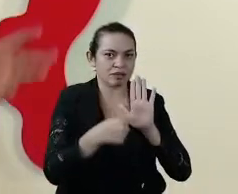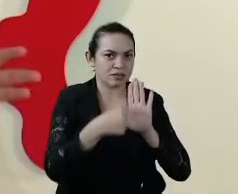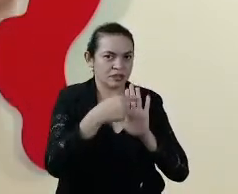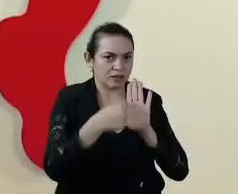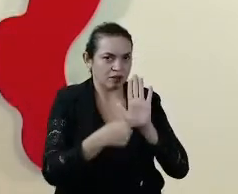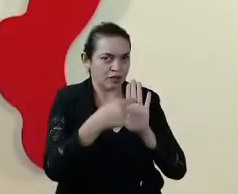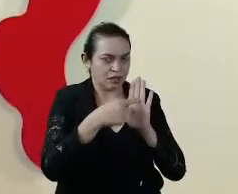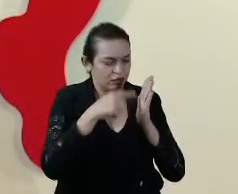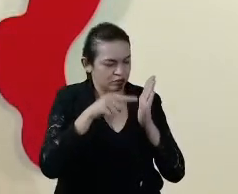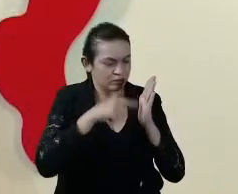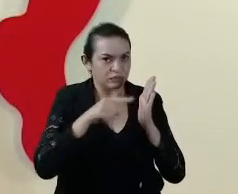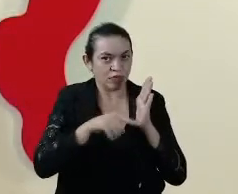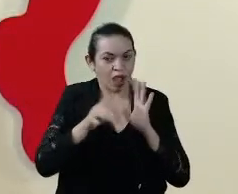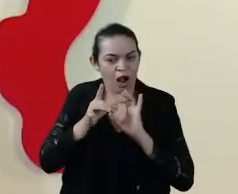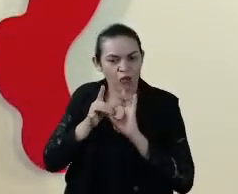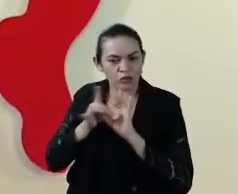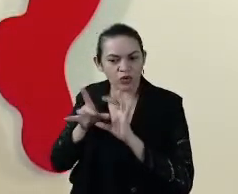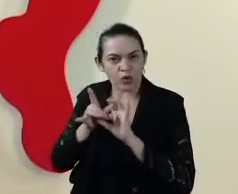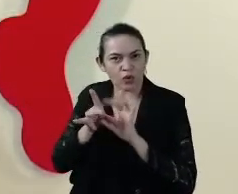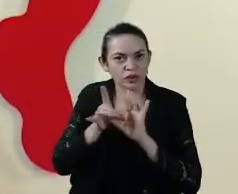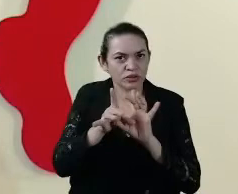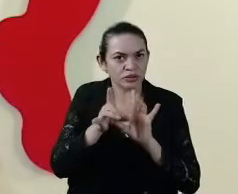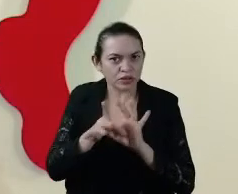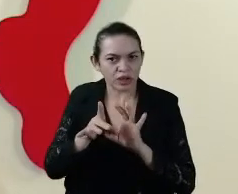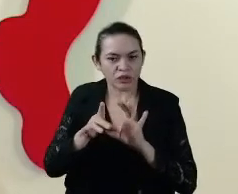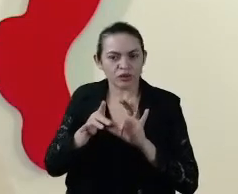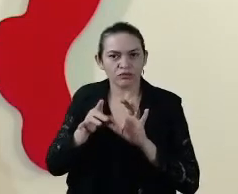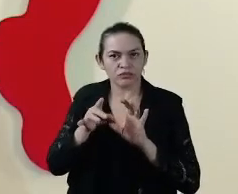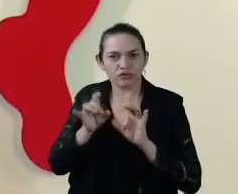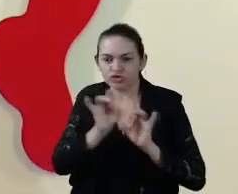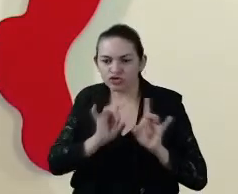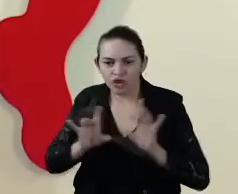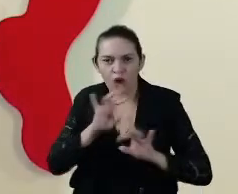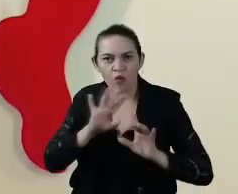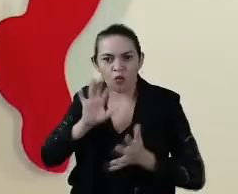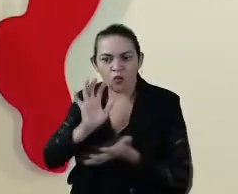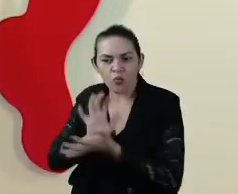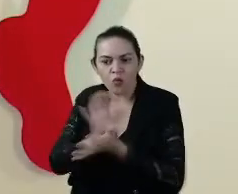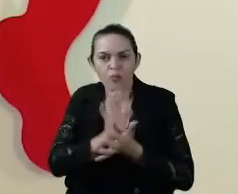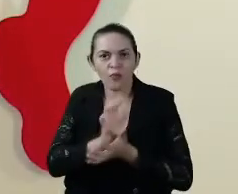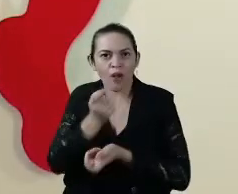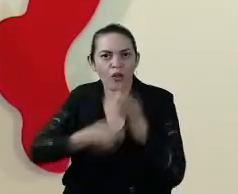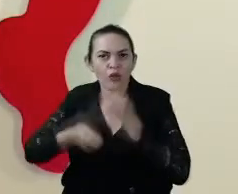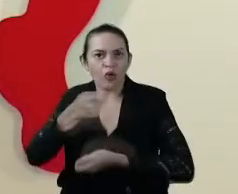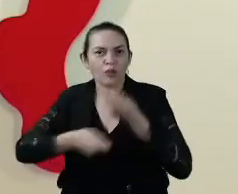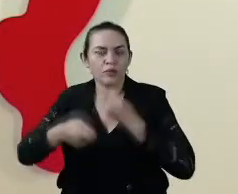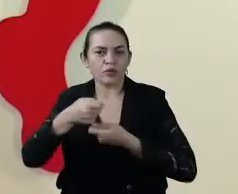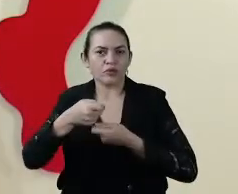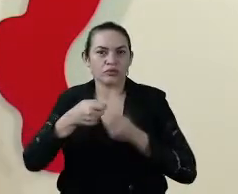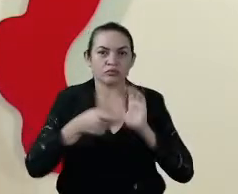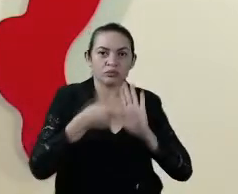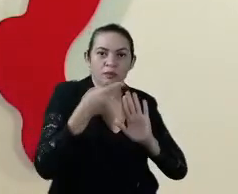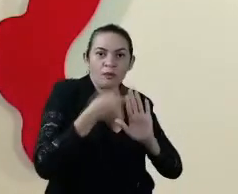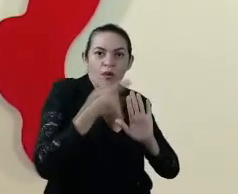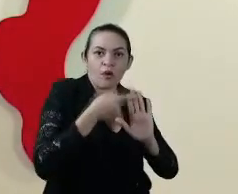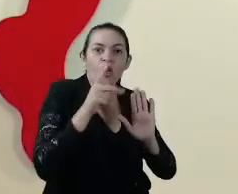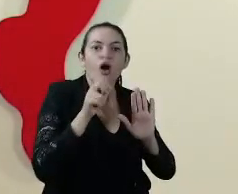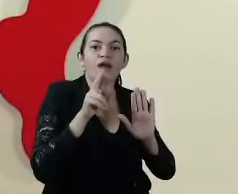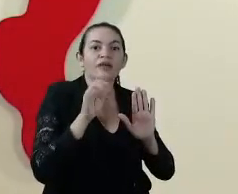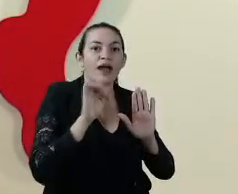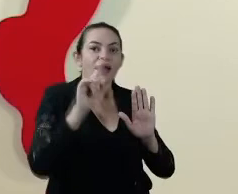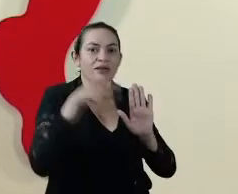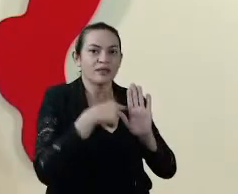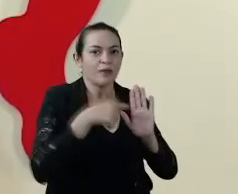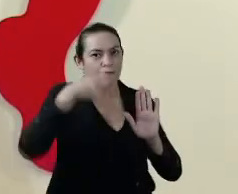setoriais e autorizando a abertura de algum segmento econômico. Esta delegação é feita para dar mais